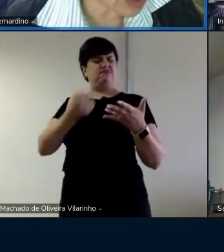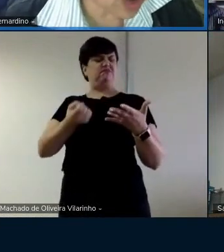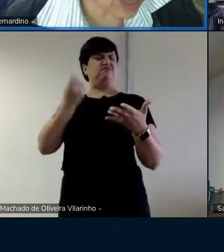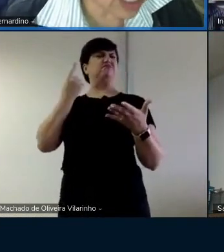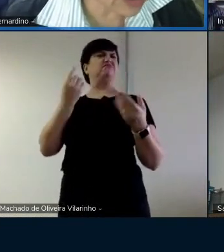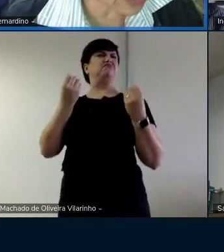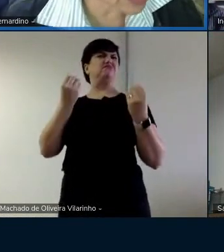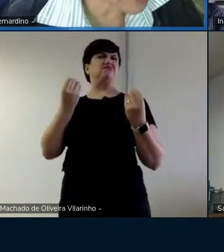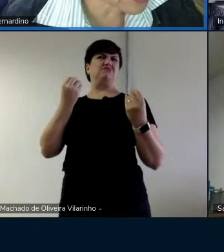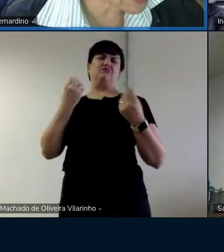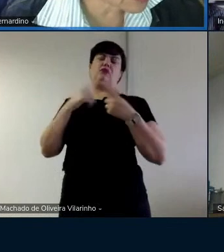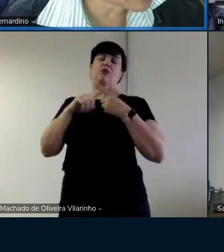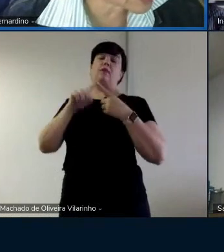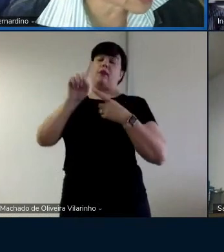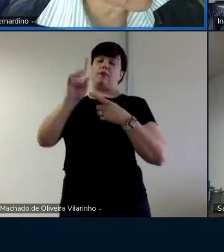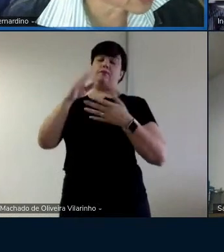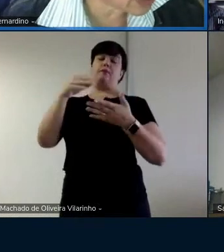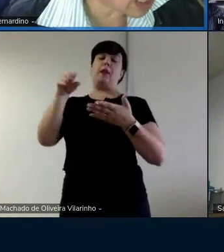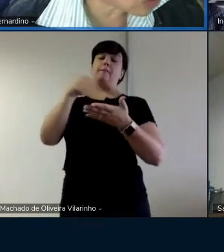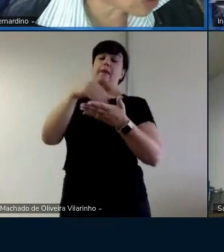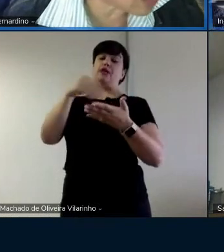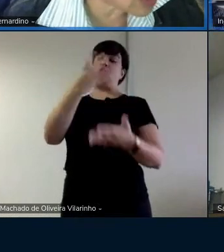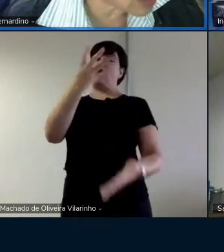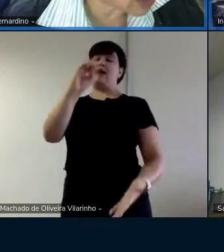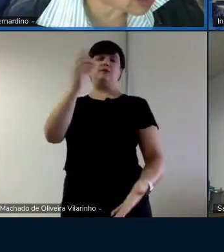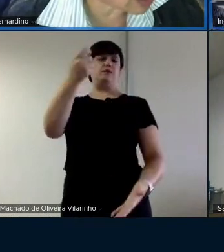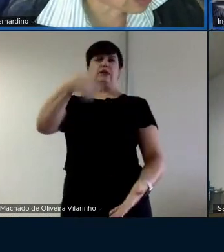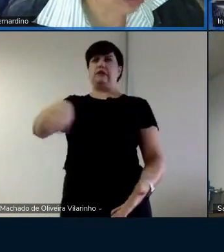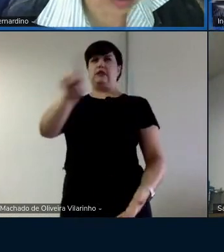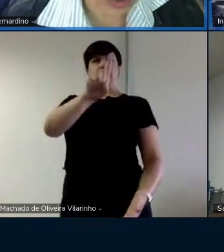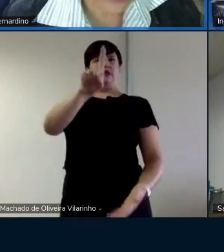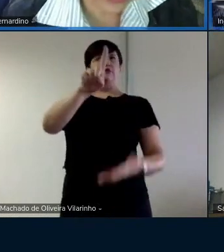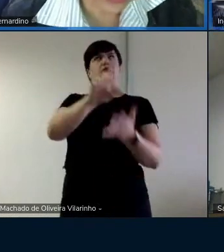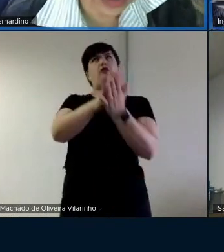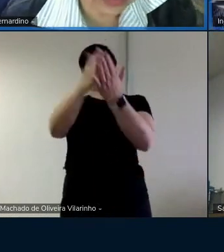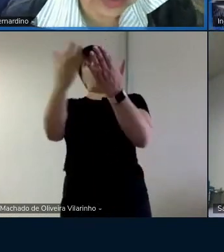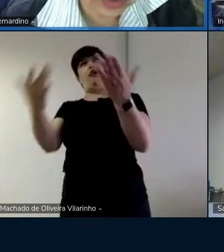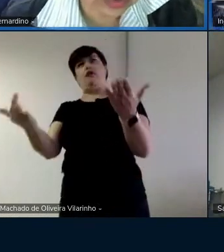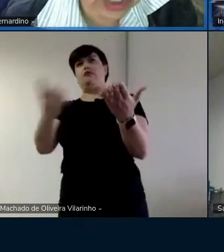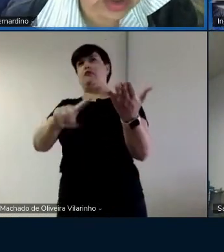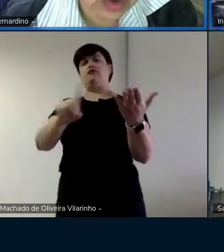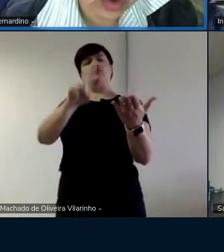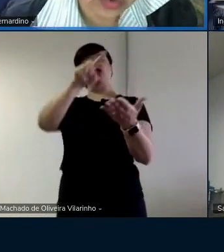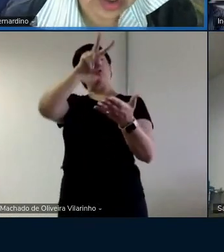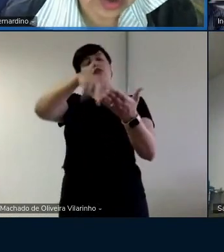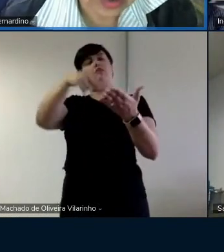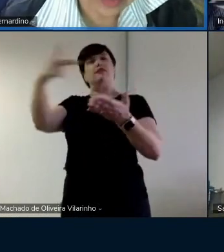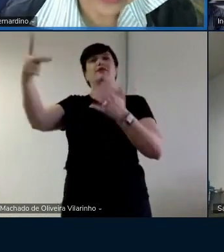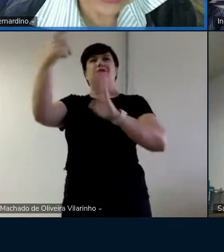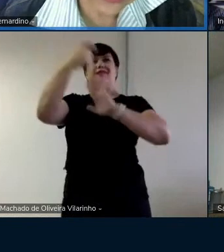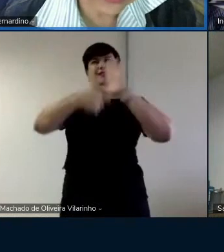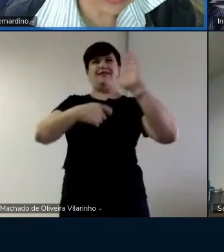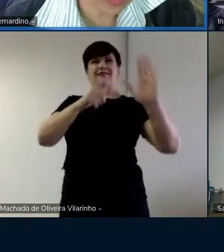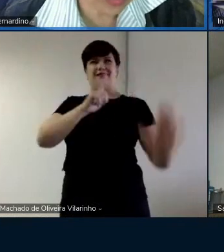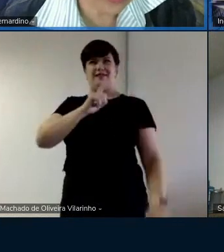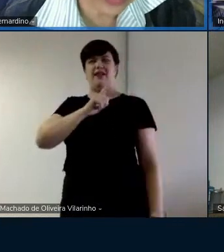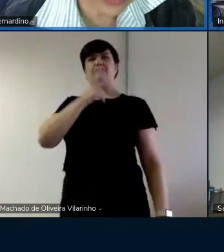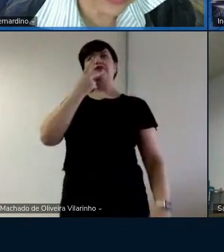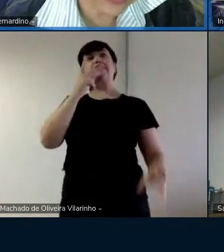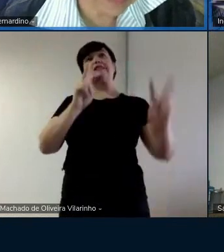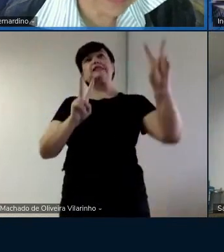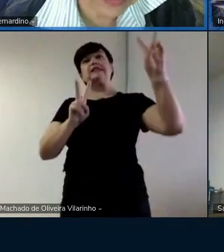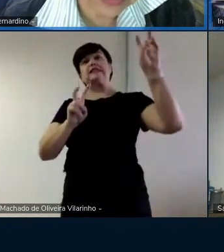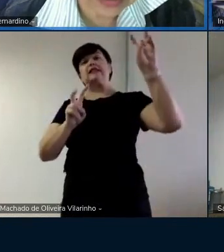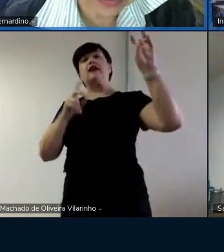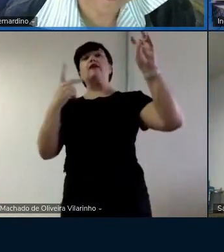na página 40, não precisa você abrir, é só você acertar no seu texto que você cita como